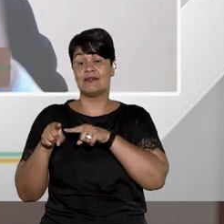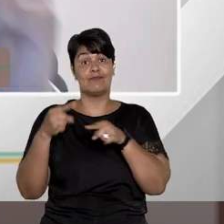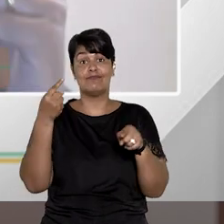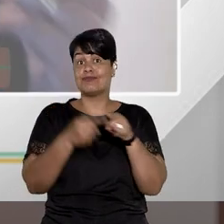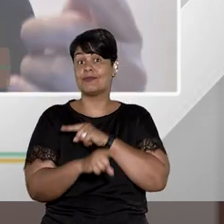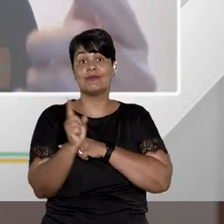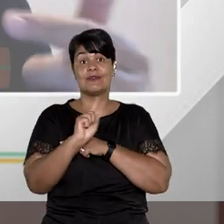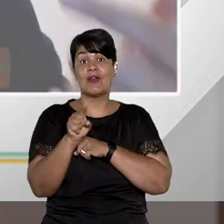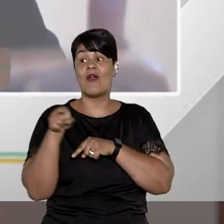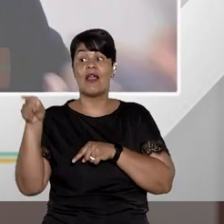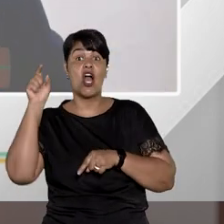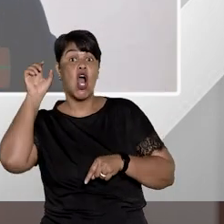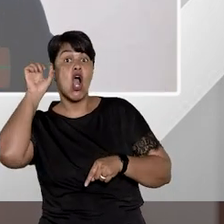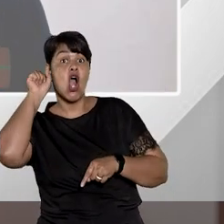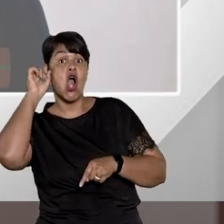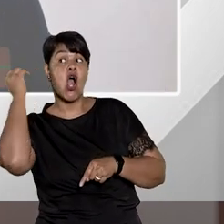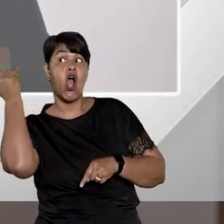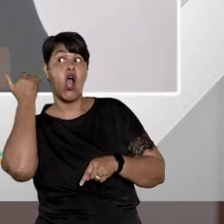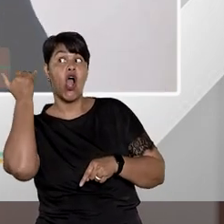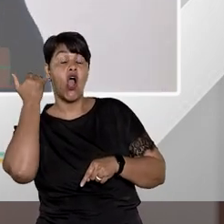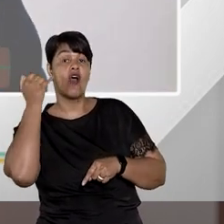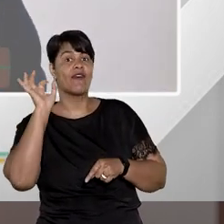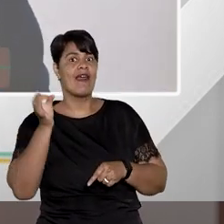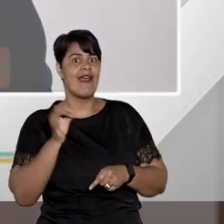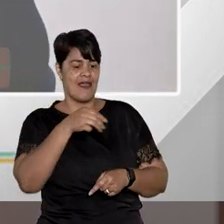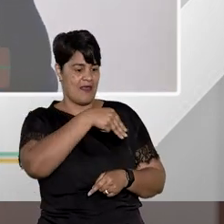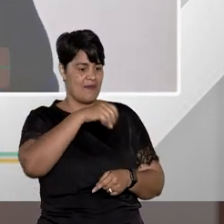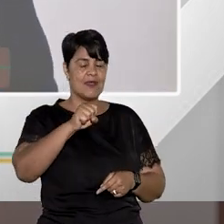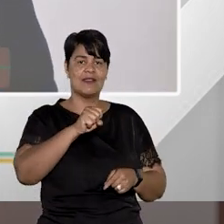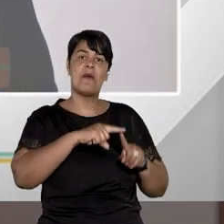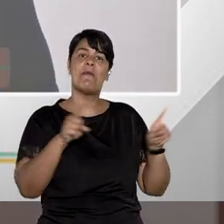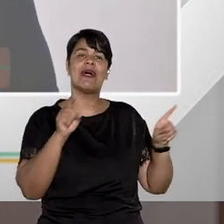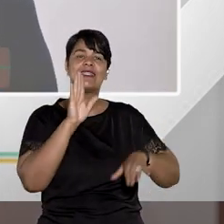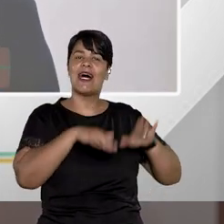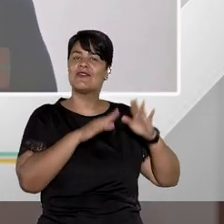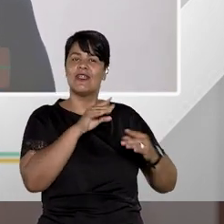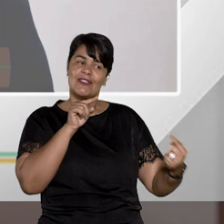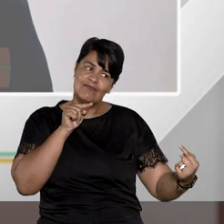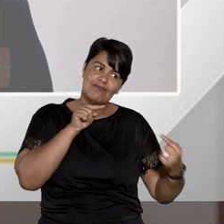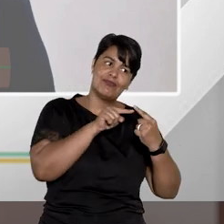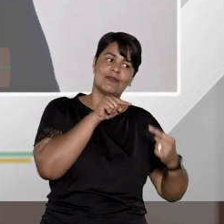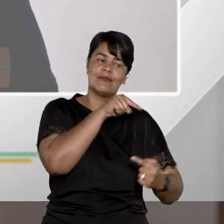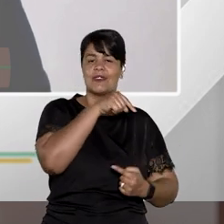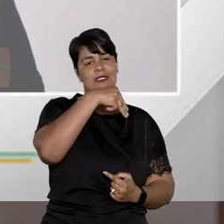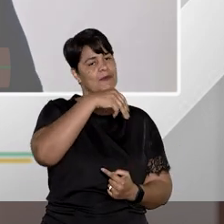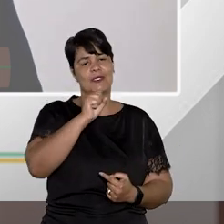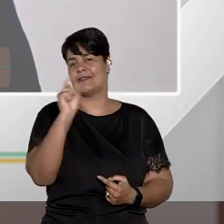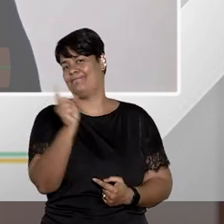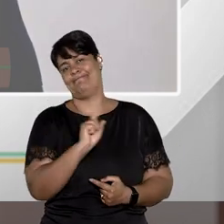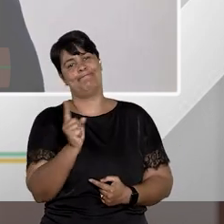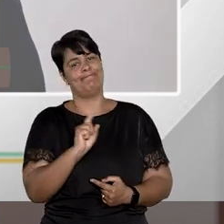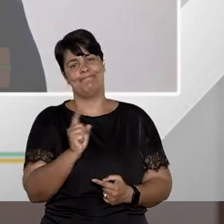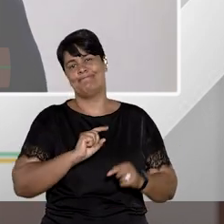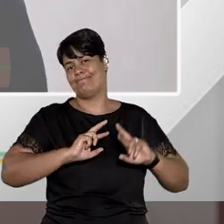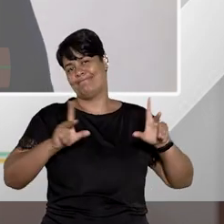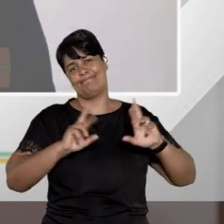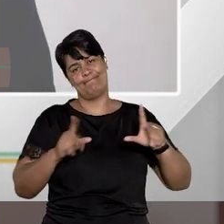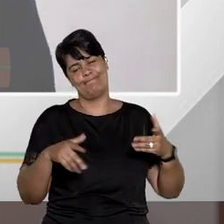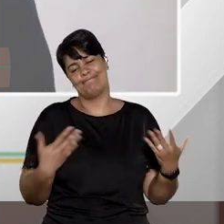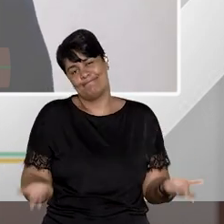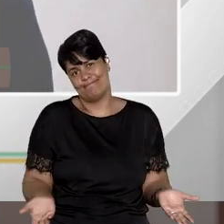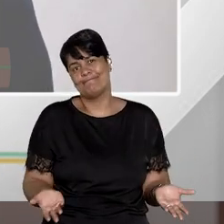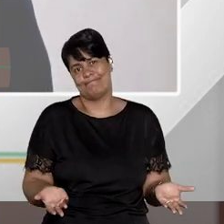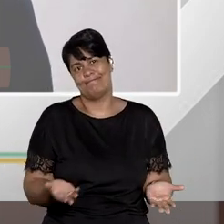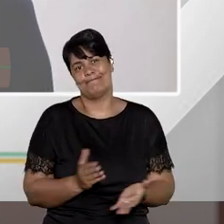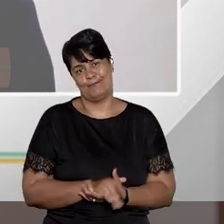ela, de tanto ouvir o cabimento do mandato de segurança, acredita que naquele contexto o mandato de segurança fosse mais benéfico,